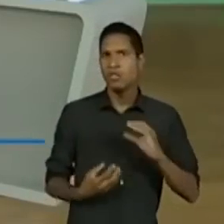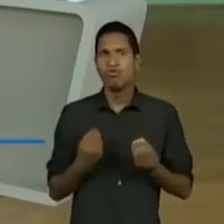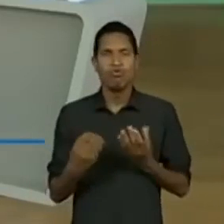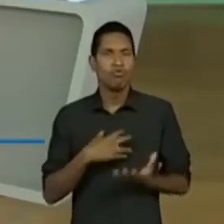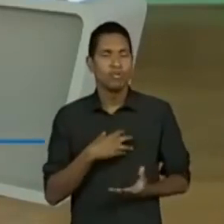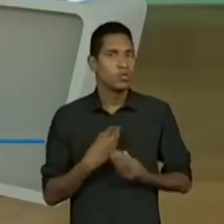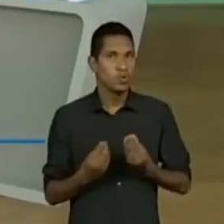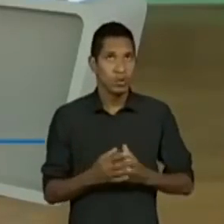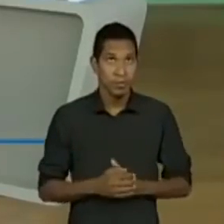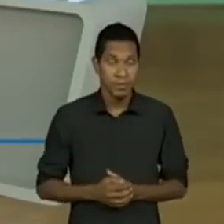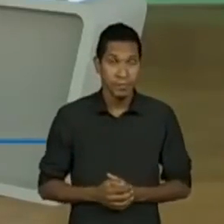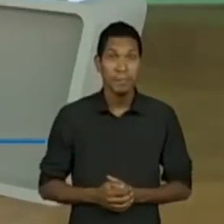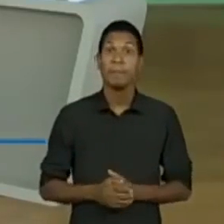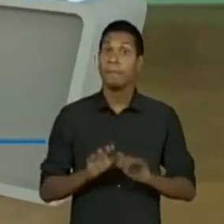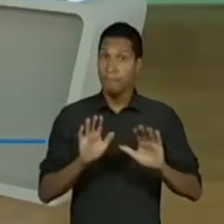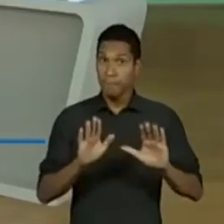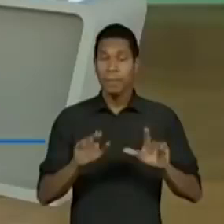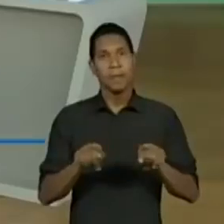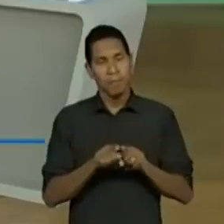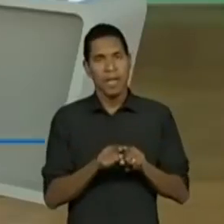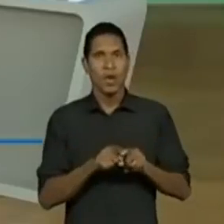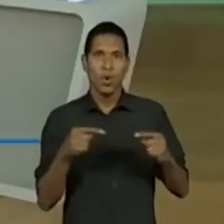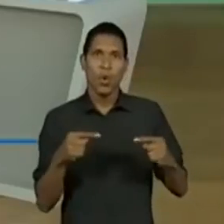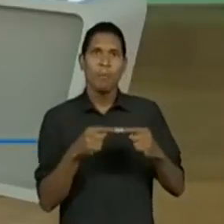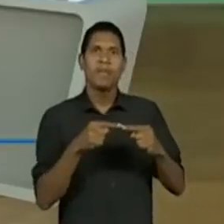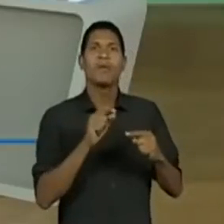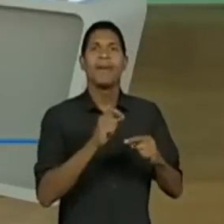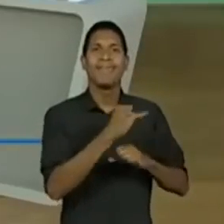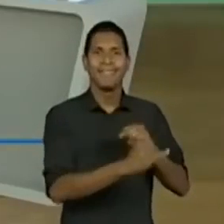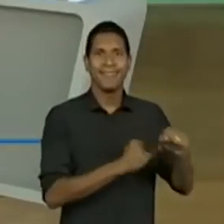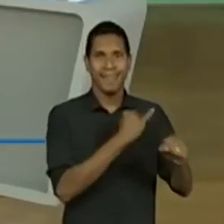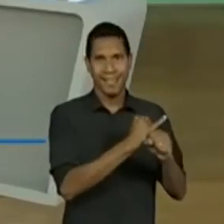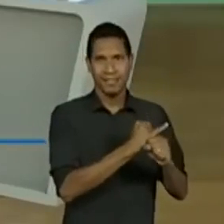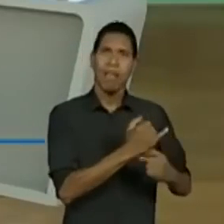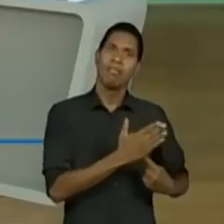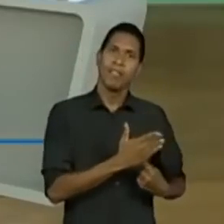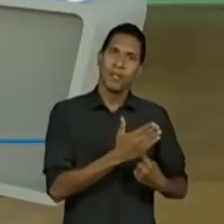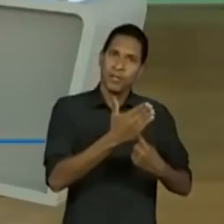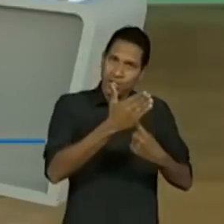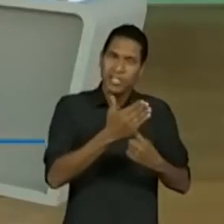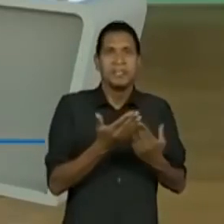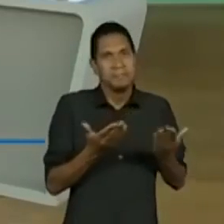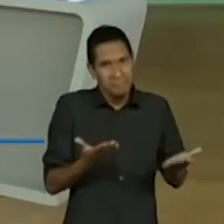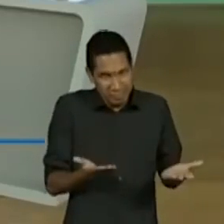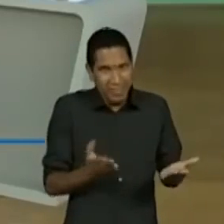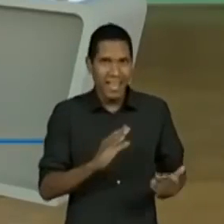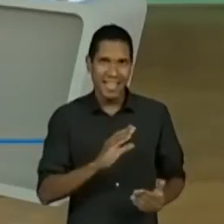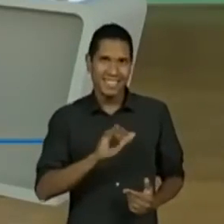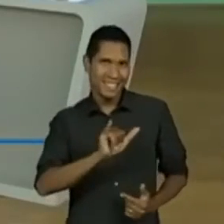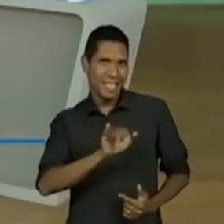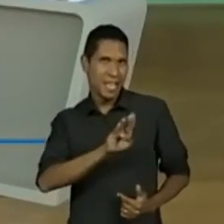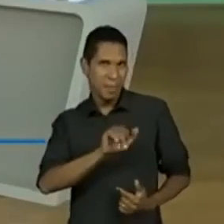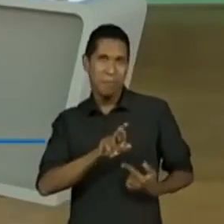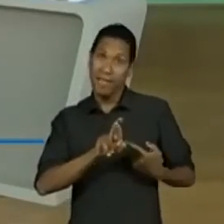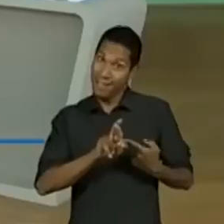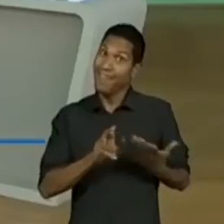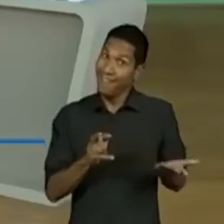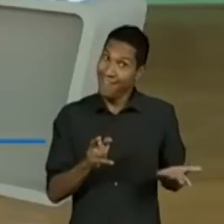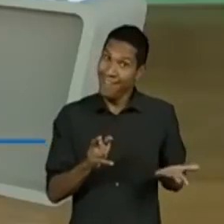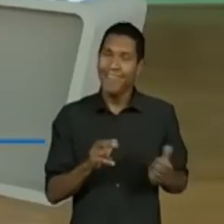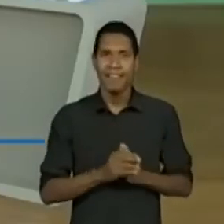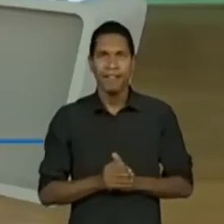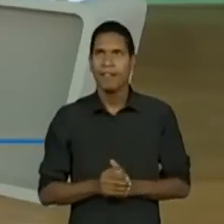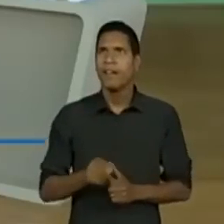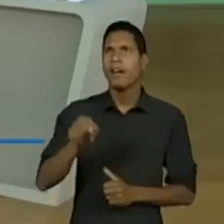cyberpoema já tem a ver direto com a internet. O uso de tecnologia. Ó, tem gente que colocou